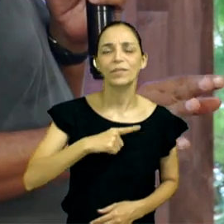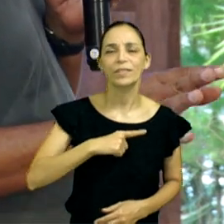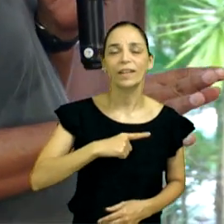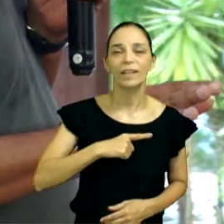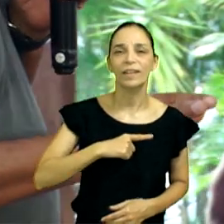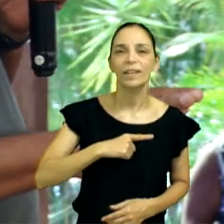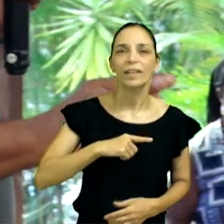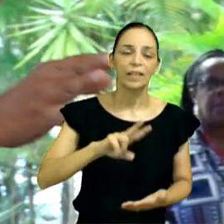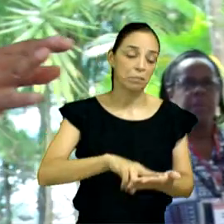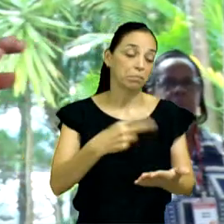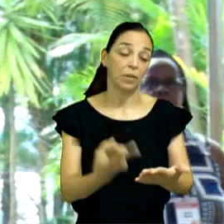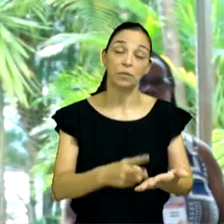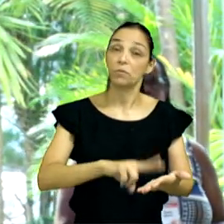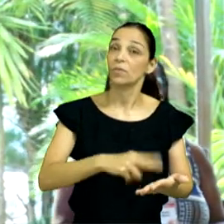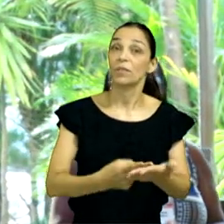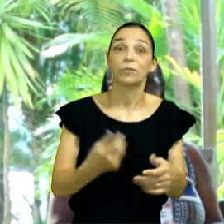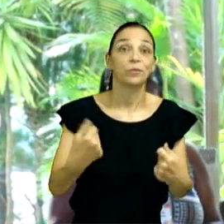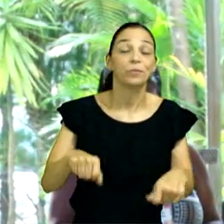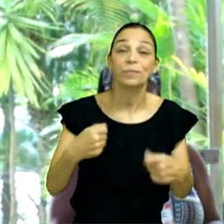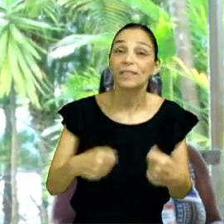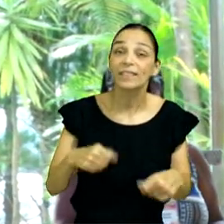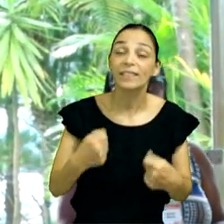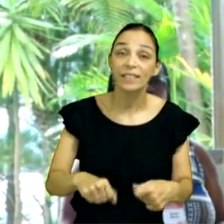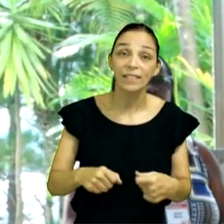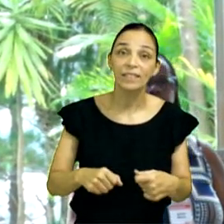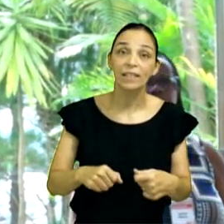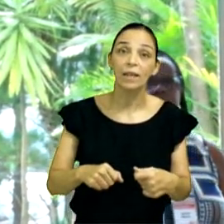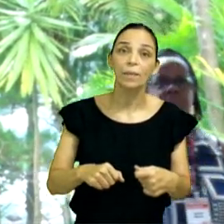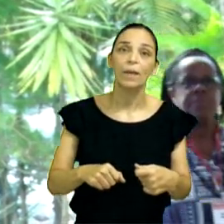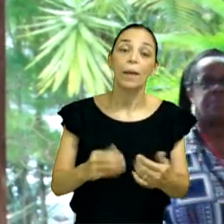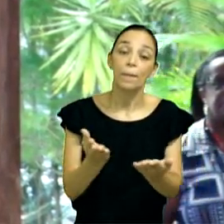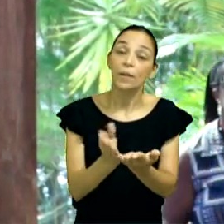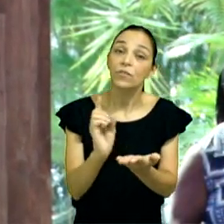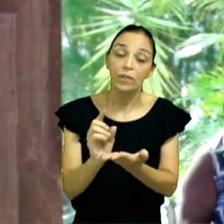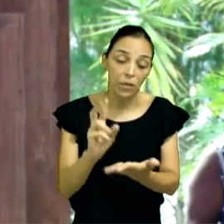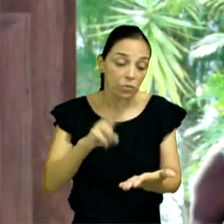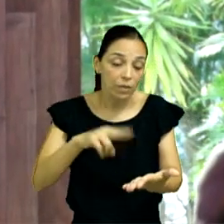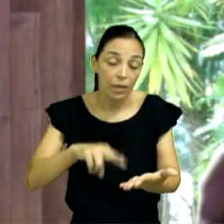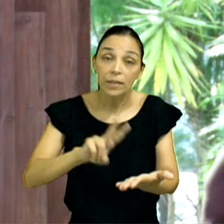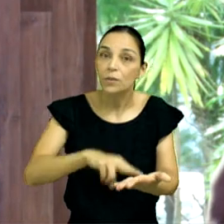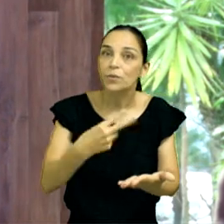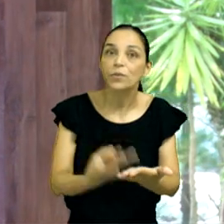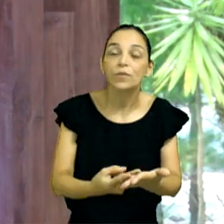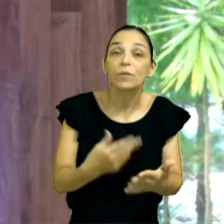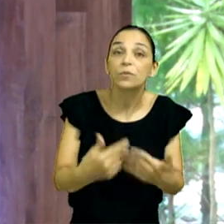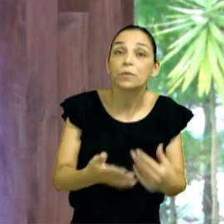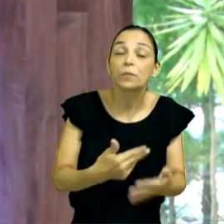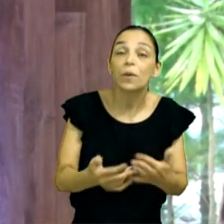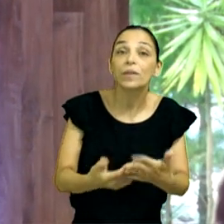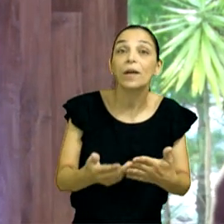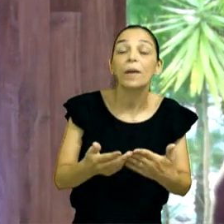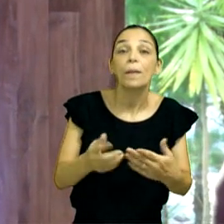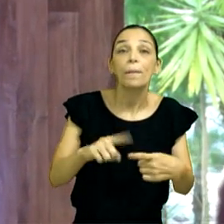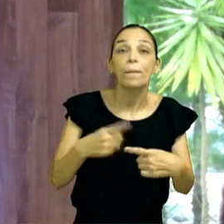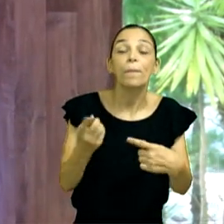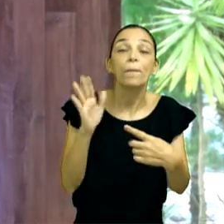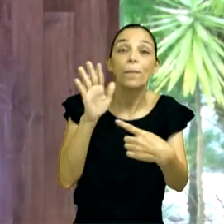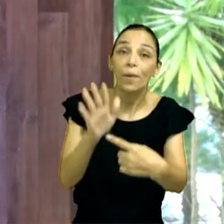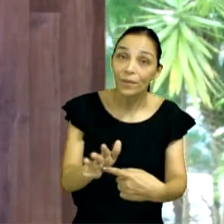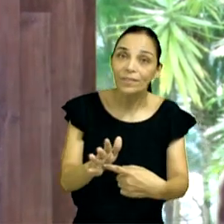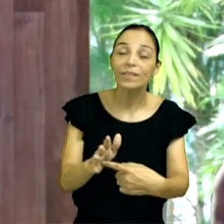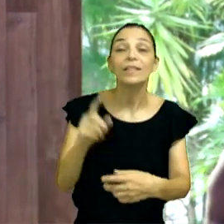linguagem de hoje. Qualquer tradução que você pegar da palavra de Deus, vai estar escrito, lá vivemos dias maus.